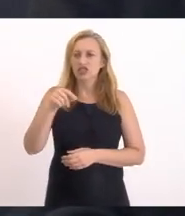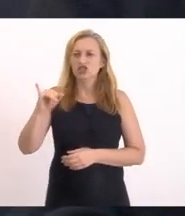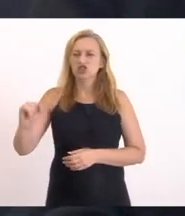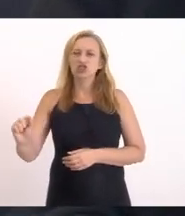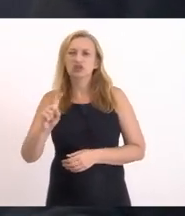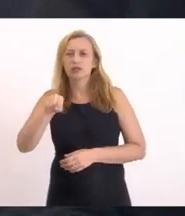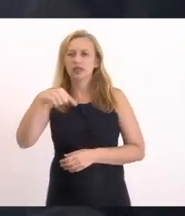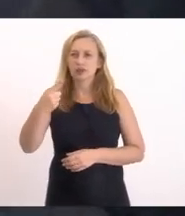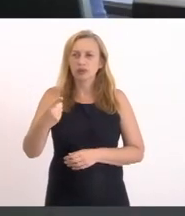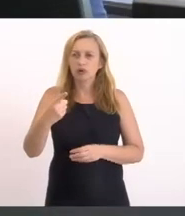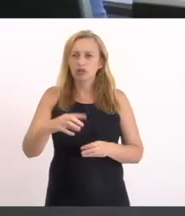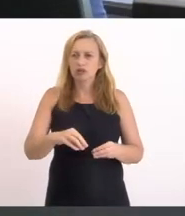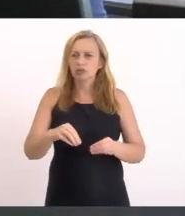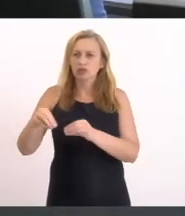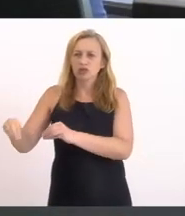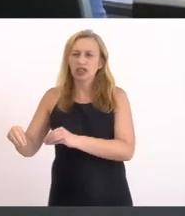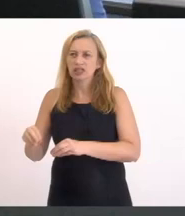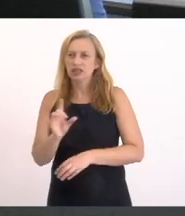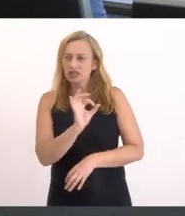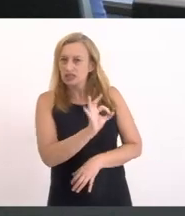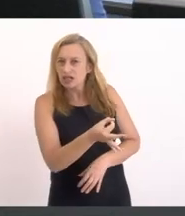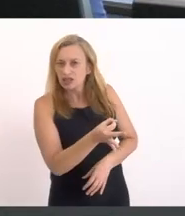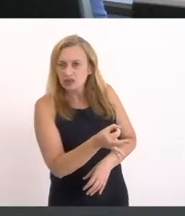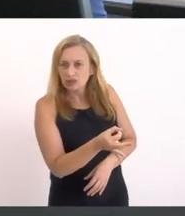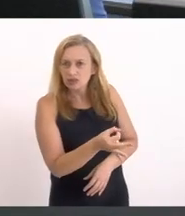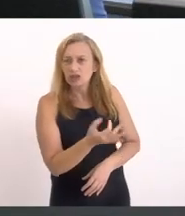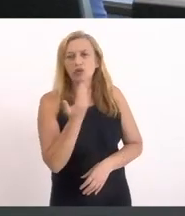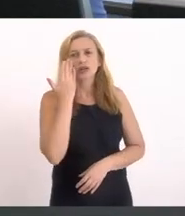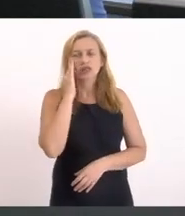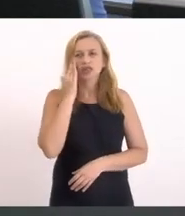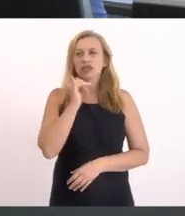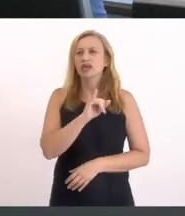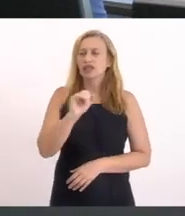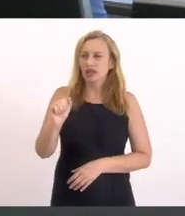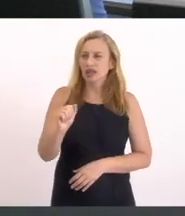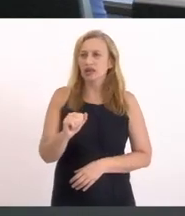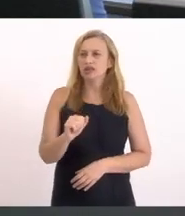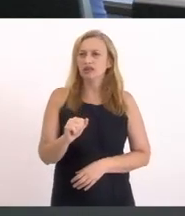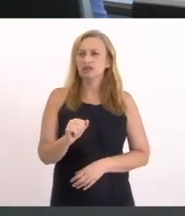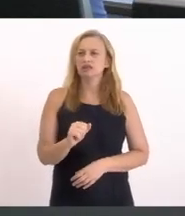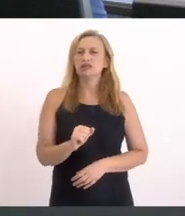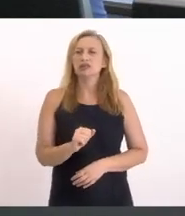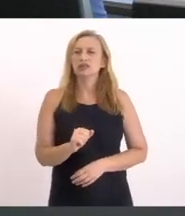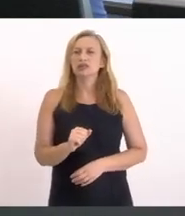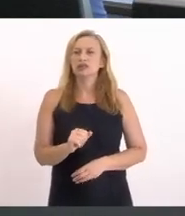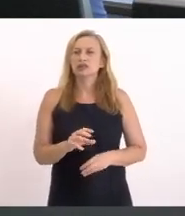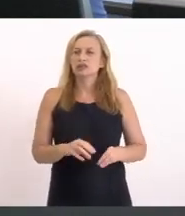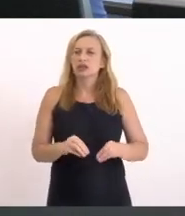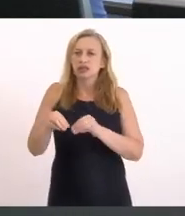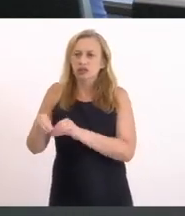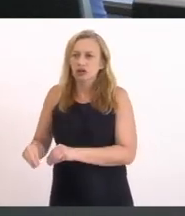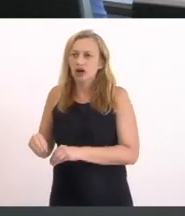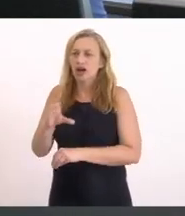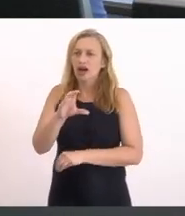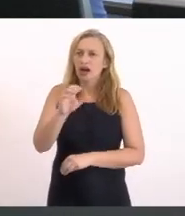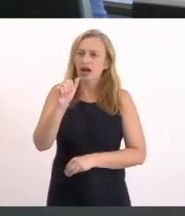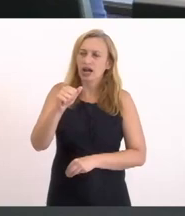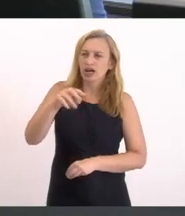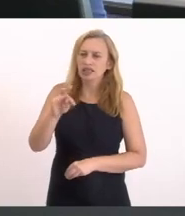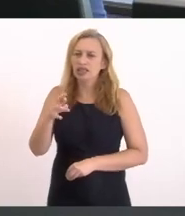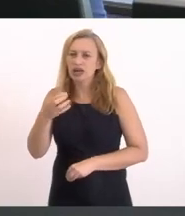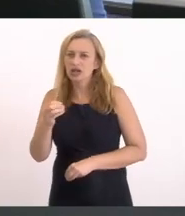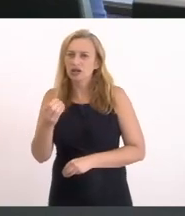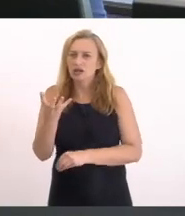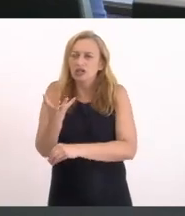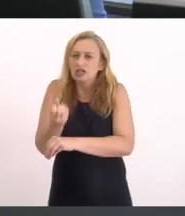depositada Correto É Por que entendi Por parte do Iné Que está sendo depositada Num canteiro E lá secando Por sete